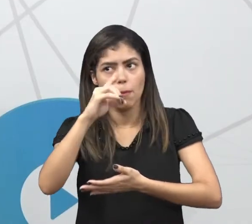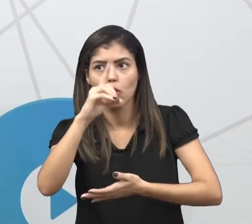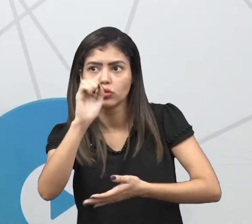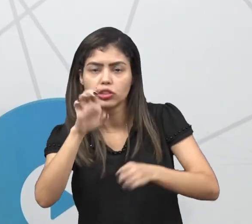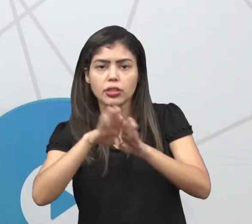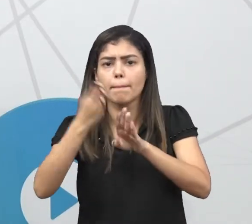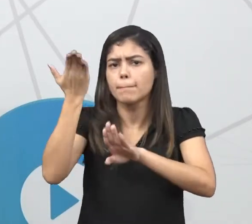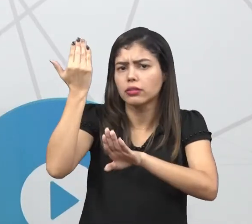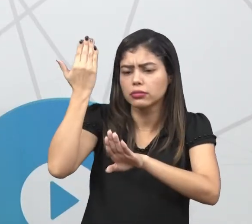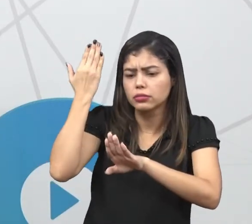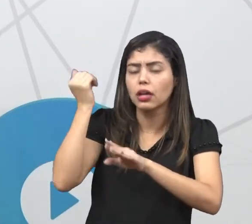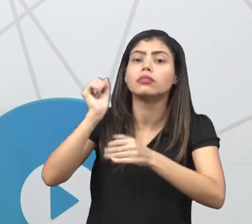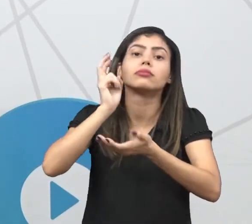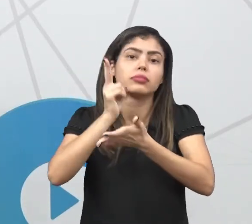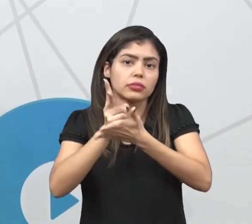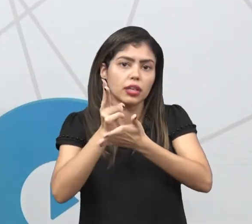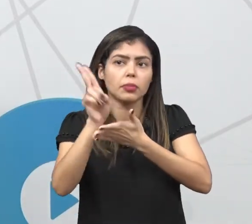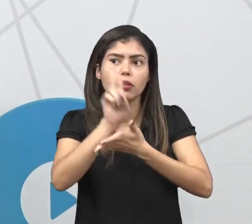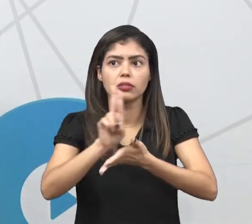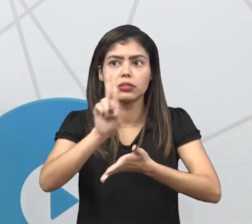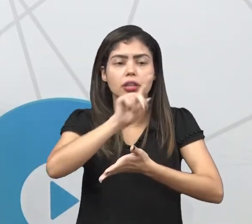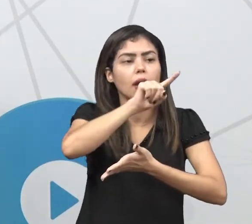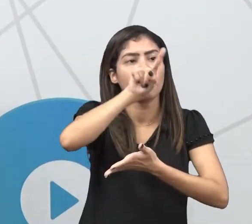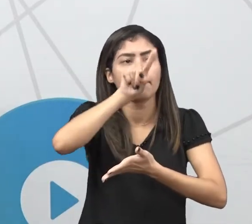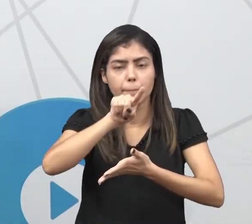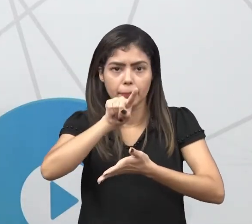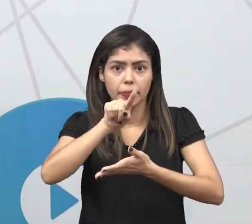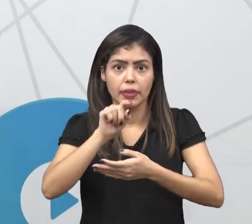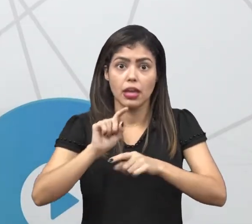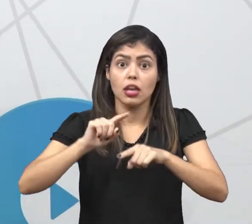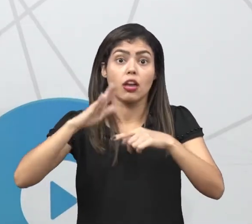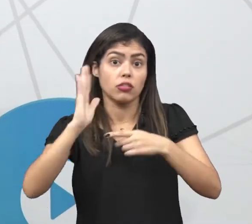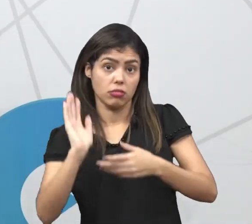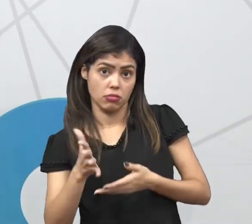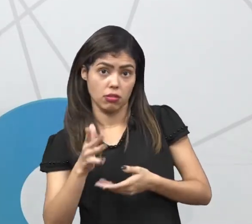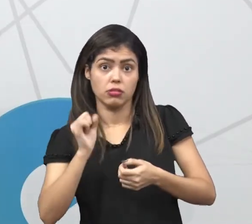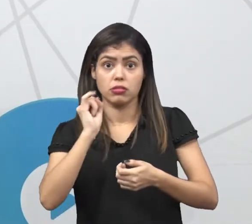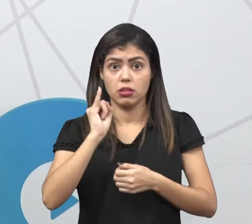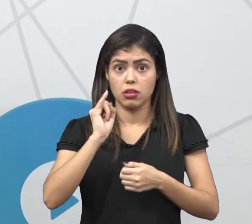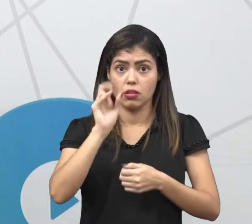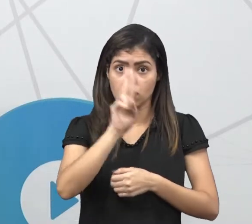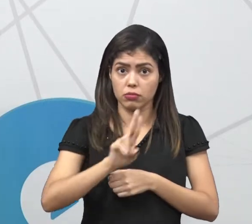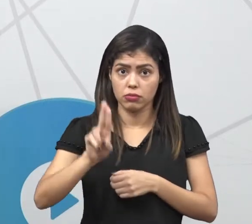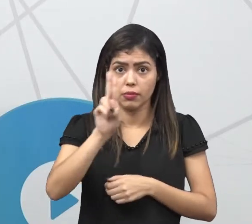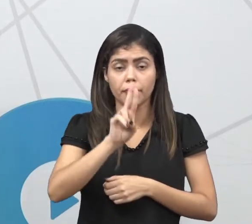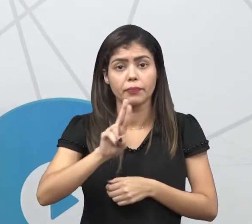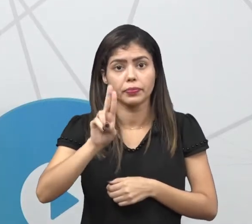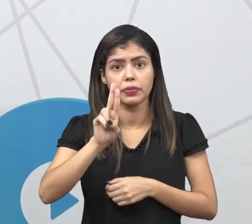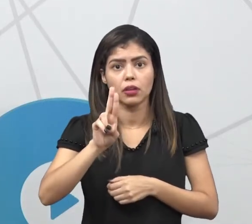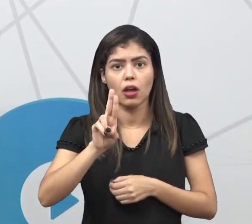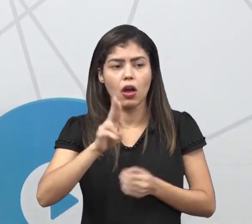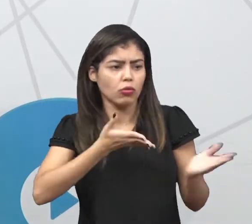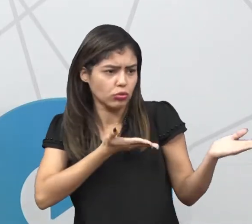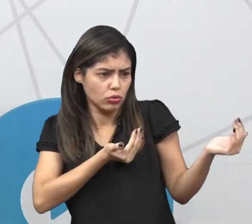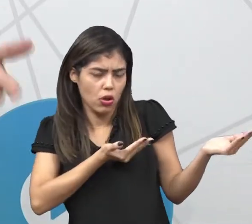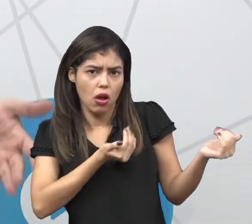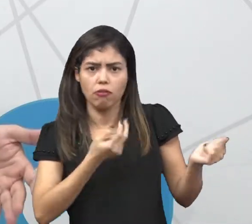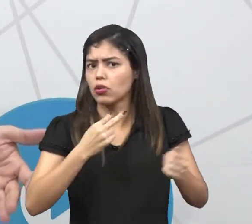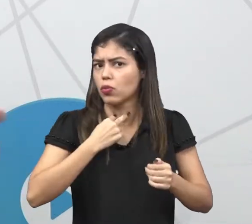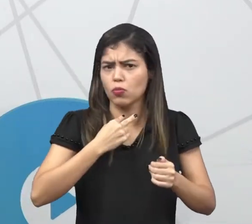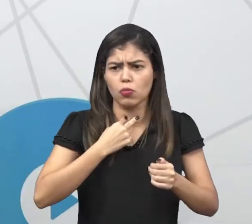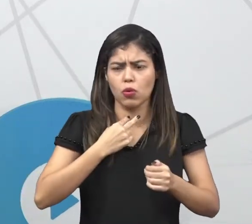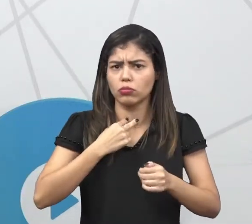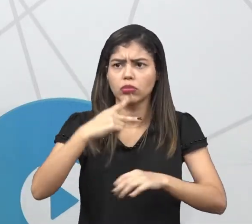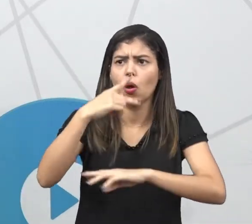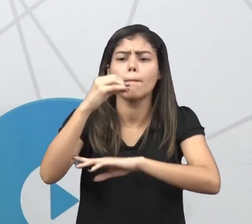eu tenho que usar o acento circunflexo. Por outro lado, se eu disser, o rapaz não pode ajudar a